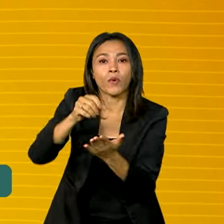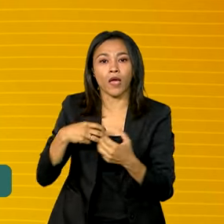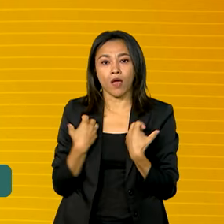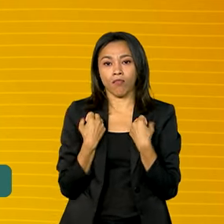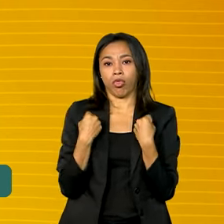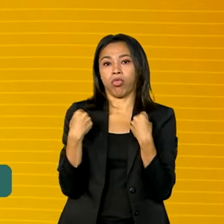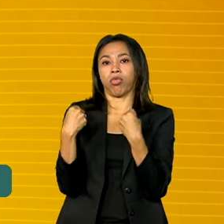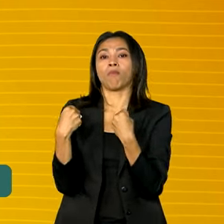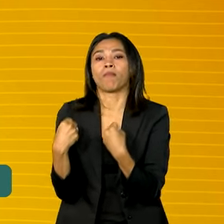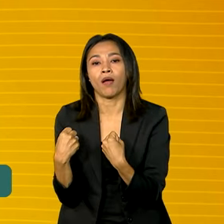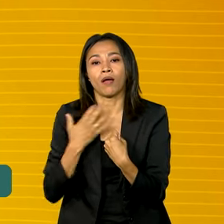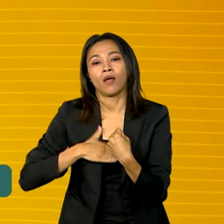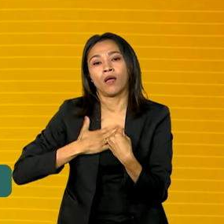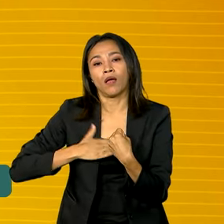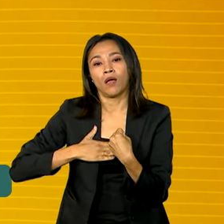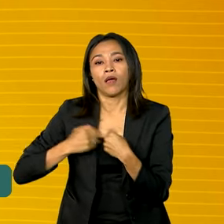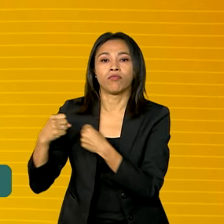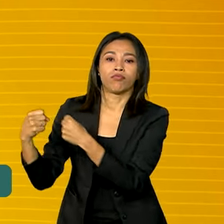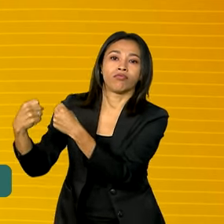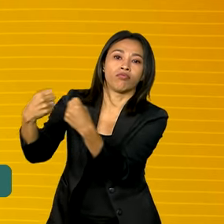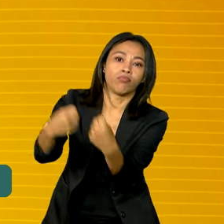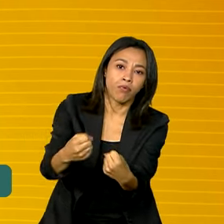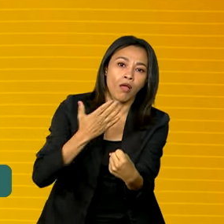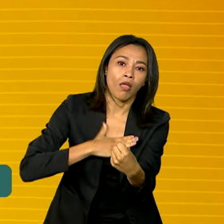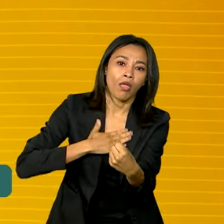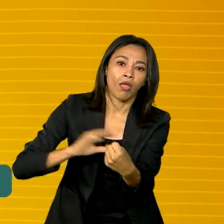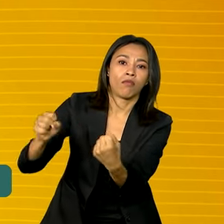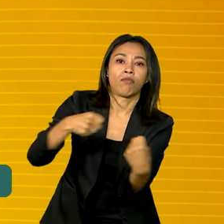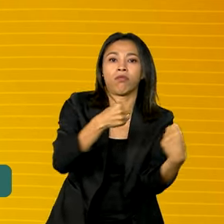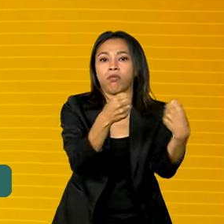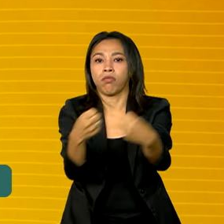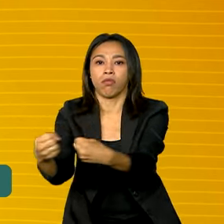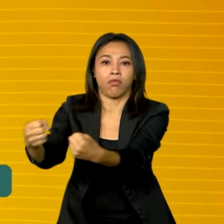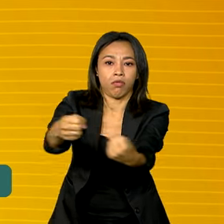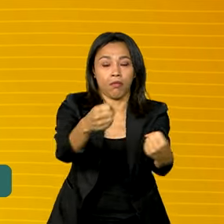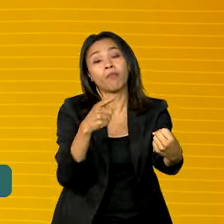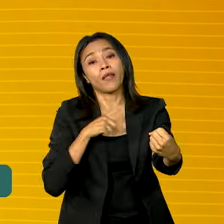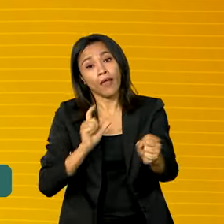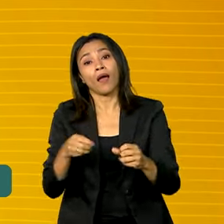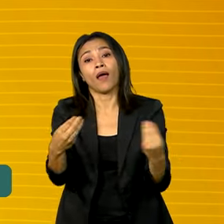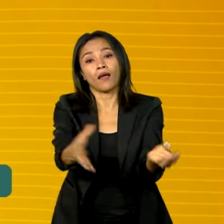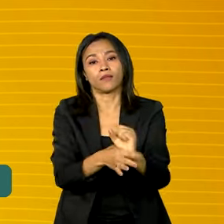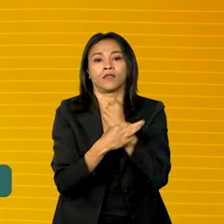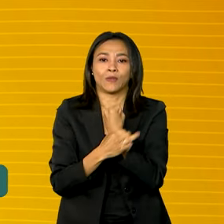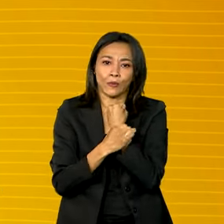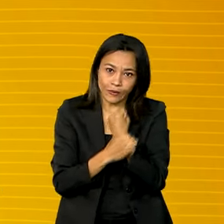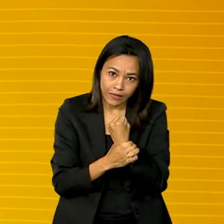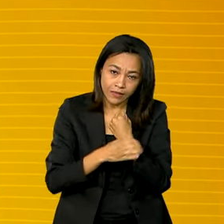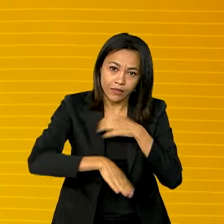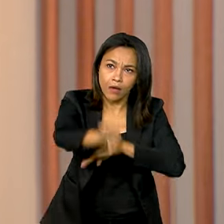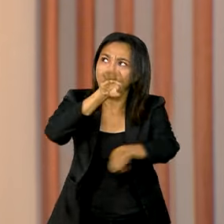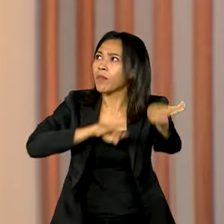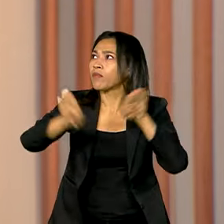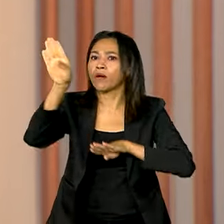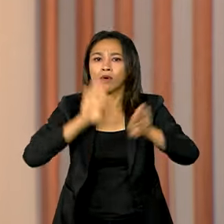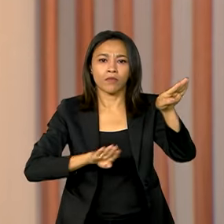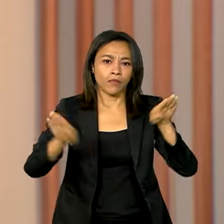Então, nós teremos aí esses postos para ter segurança na questão rodoviária.